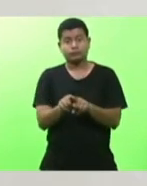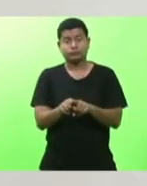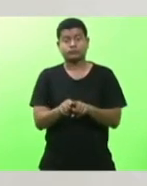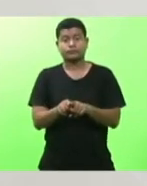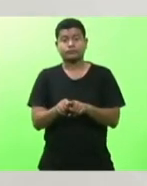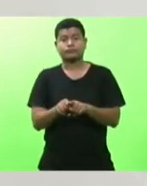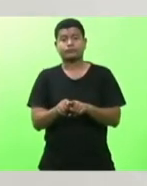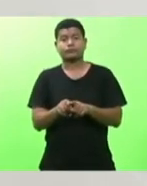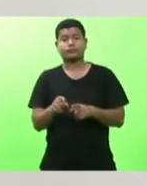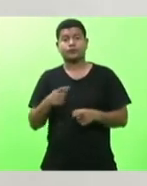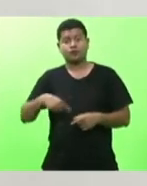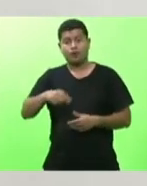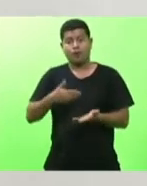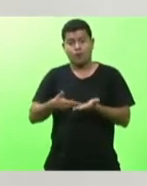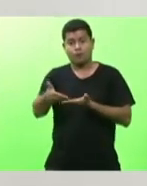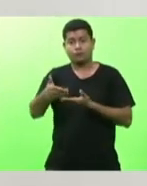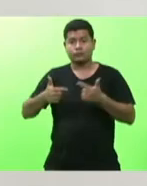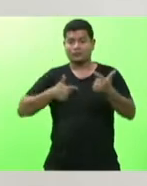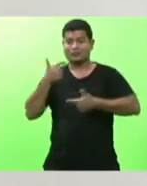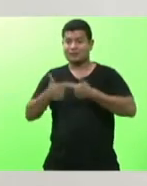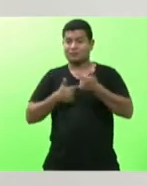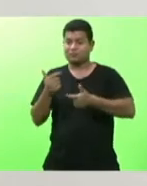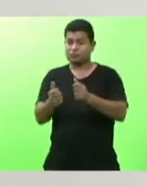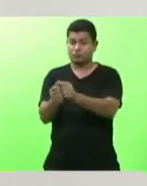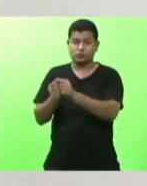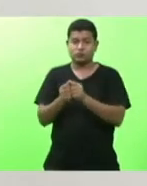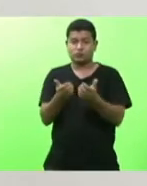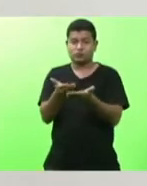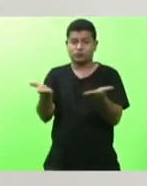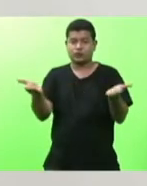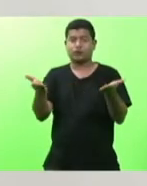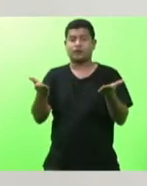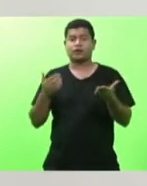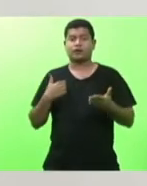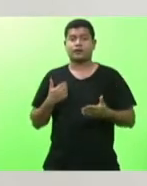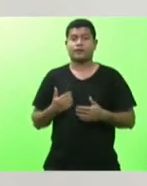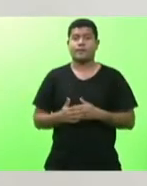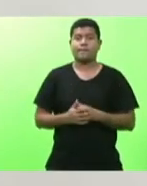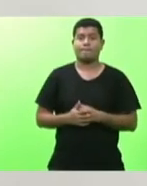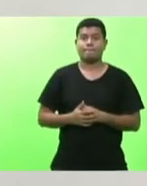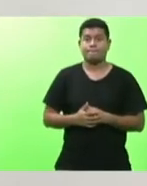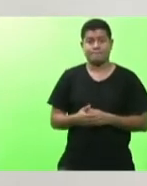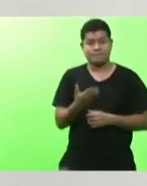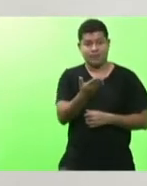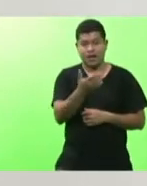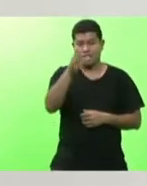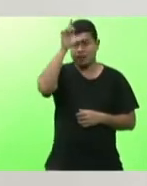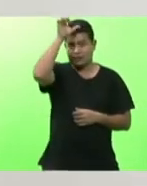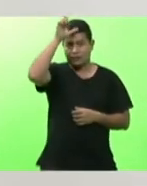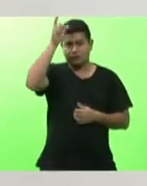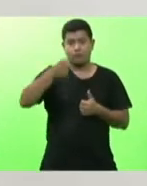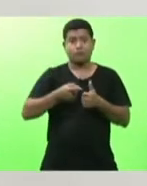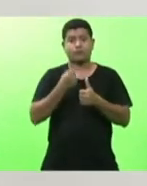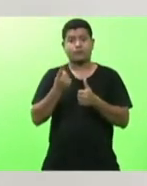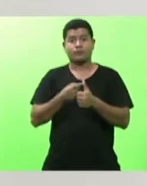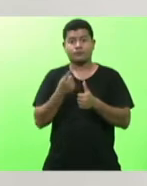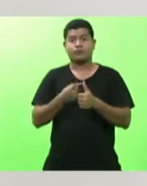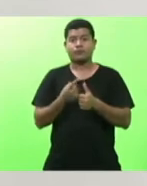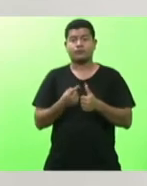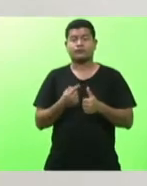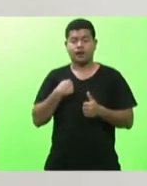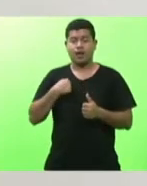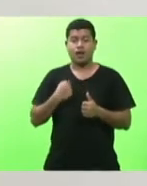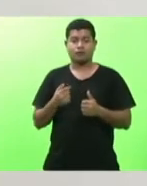um trabalho junto aos parlamentares deputado sargento Lima boa excelência que foi o primeiro com quem eu fiz